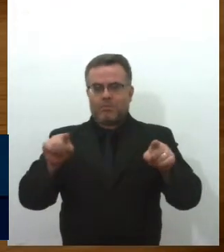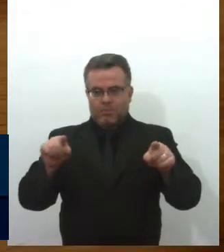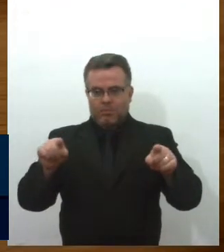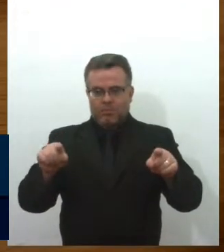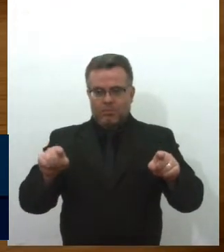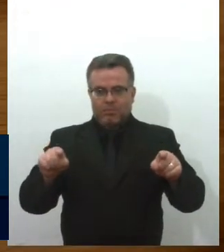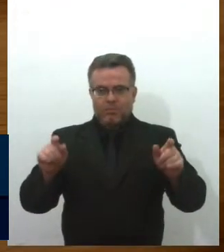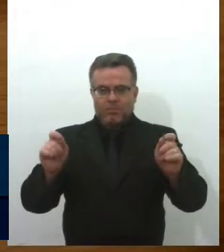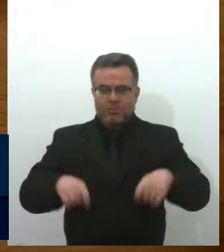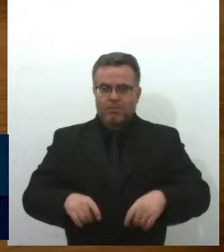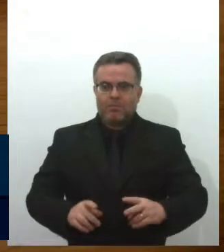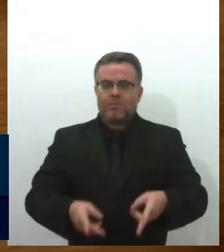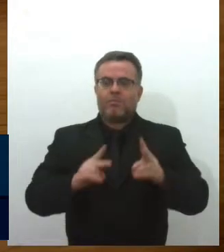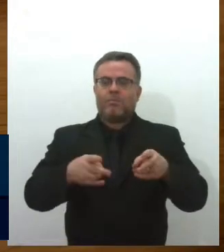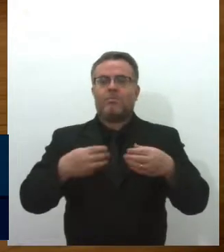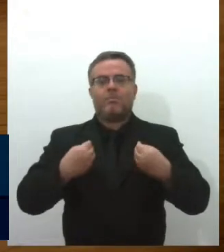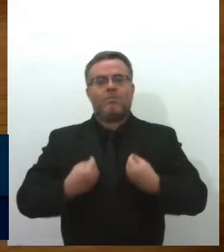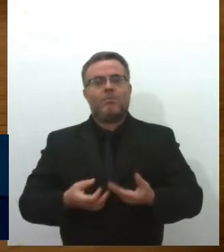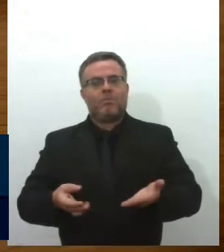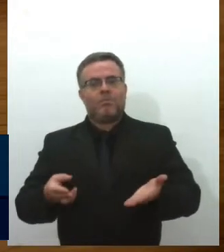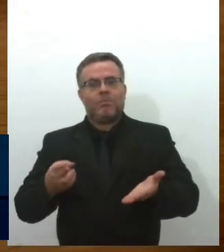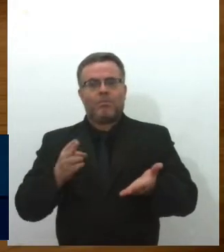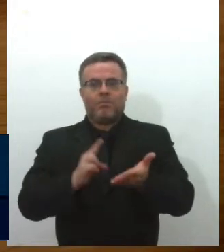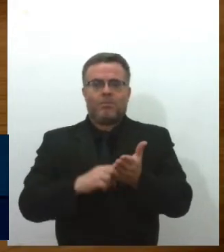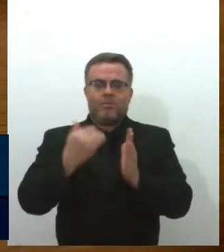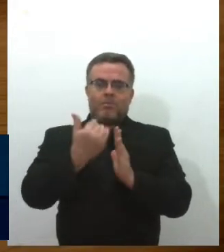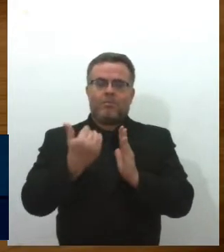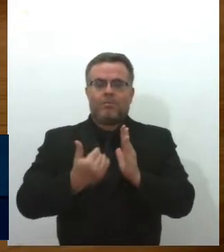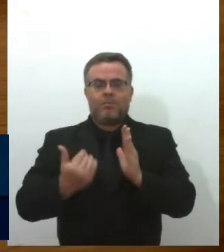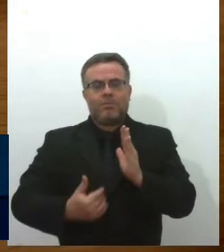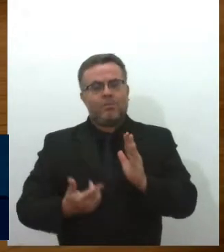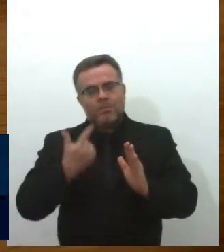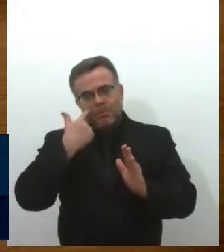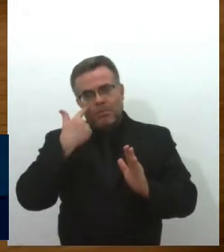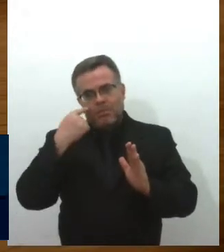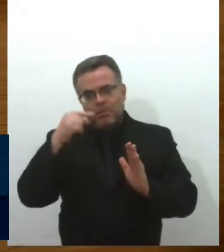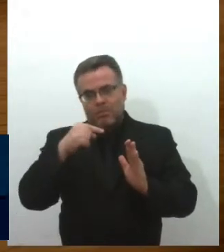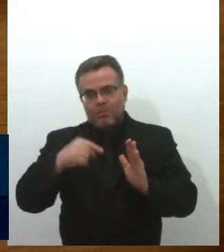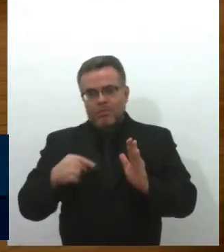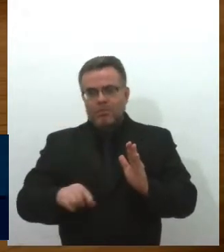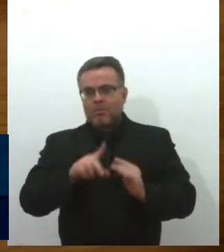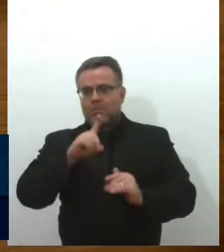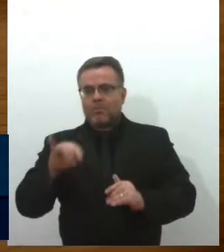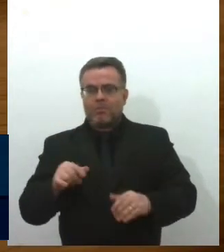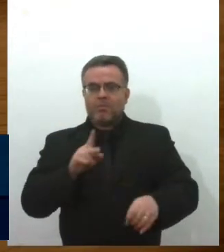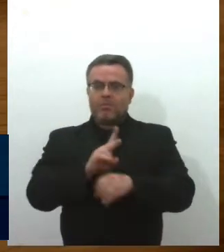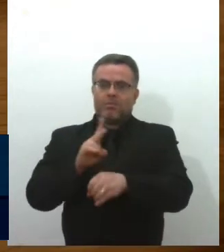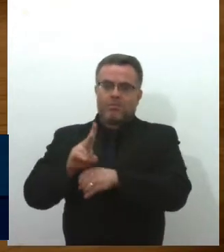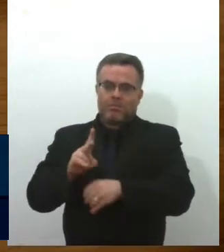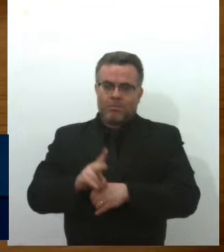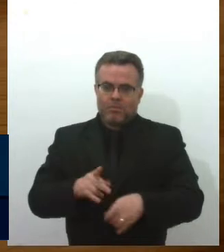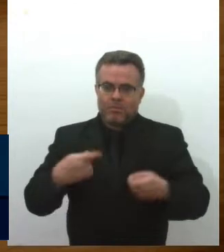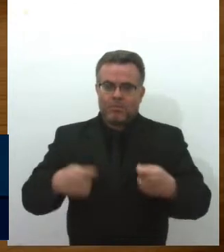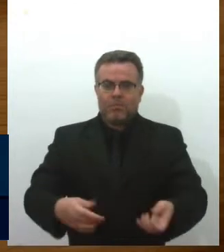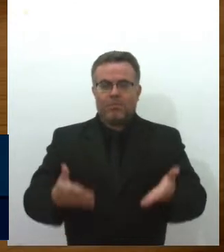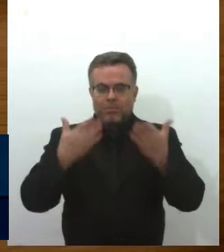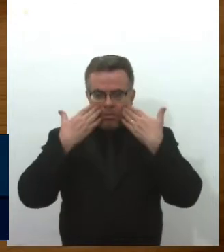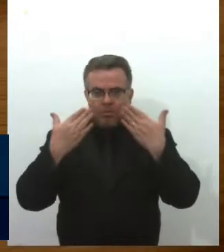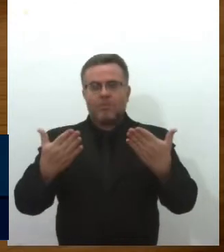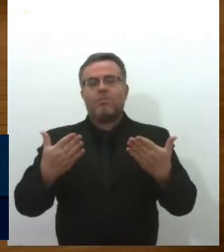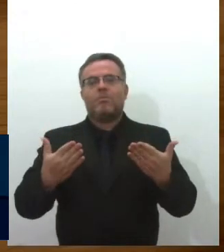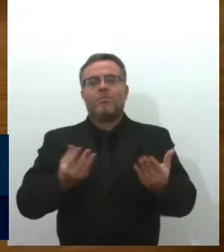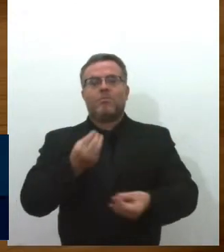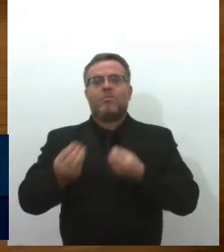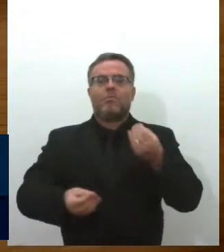passe para lado aqui e confirme todas as nossas especialidades e os dias de atendimento que teremos com exclusividade